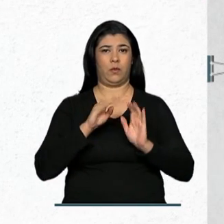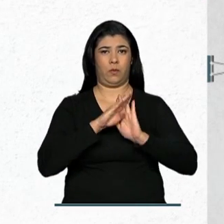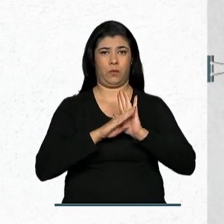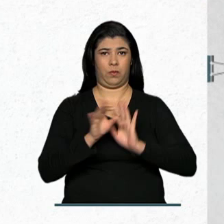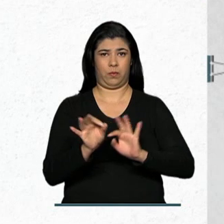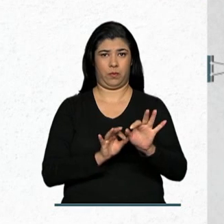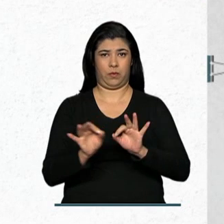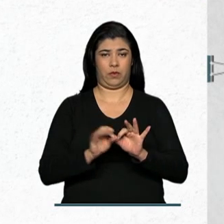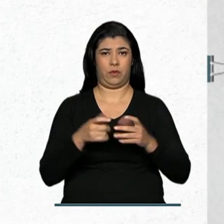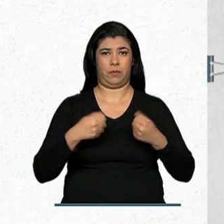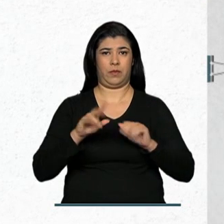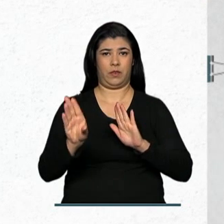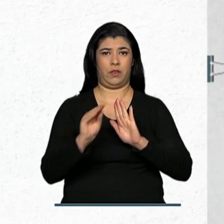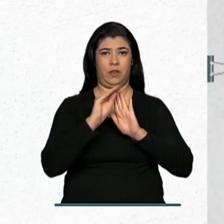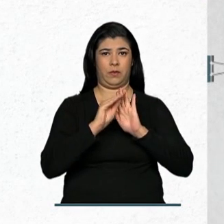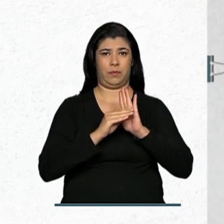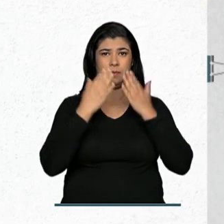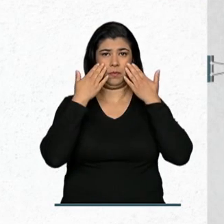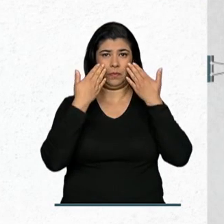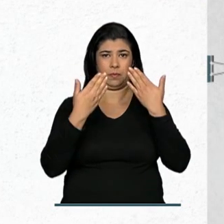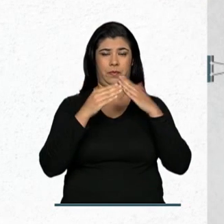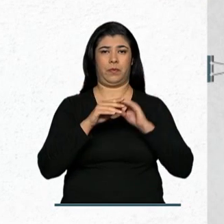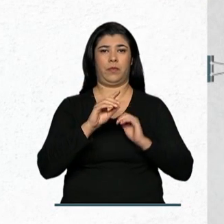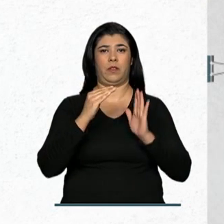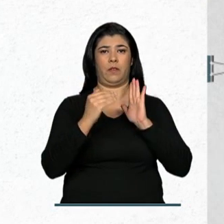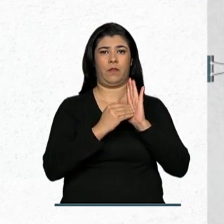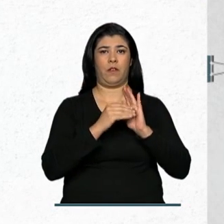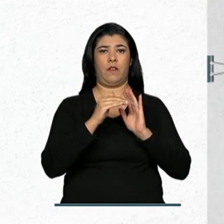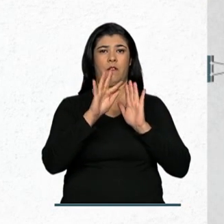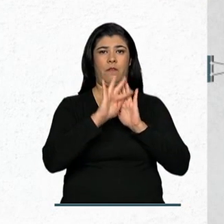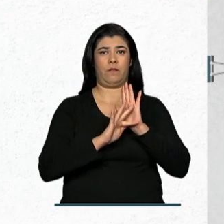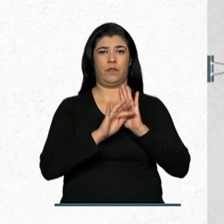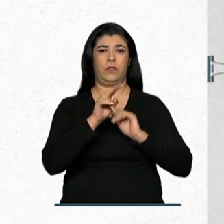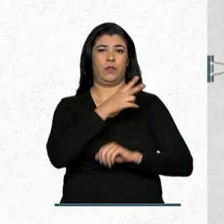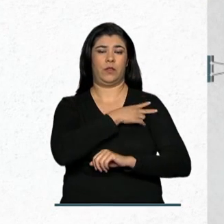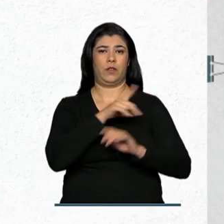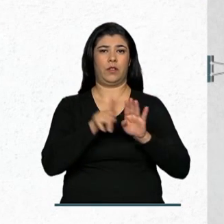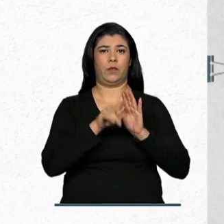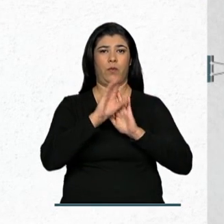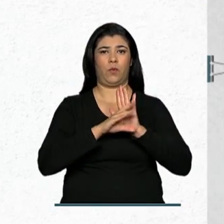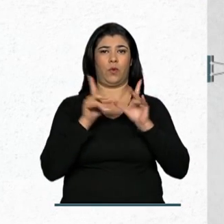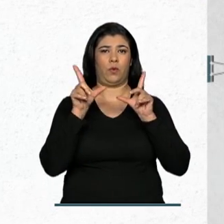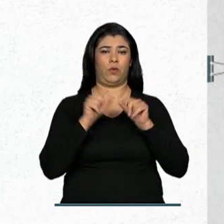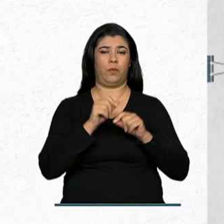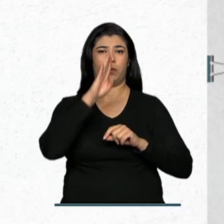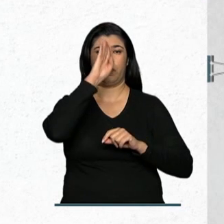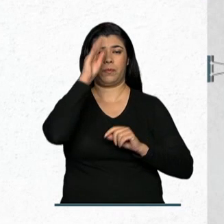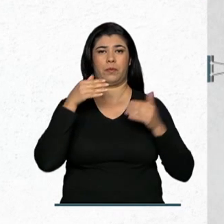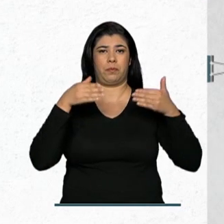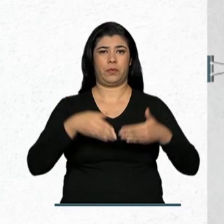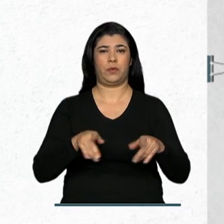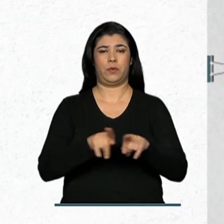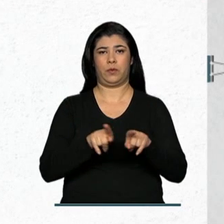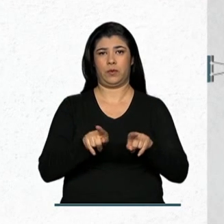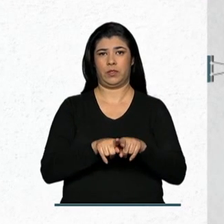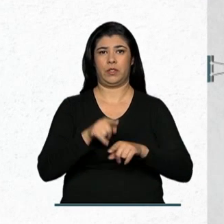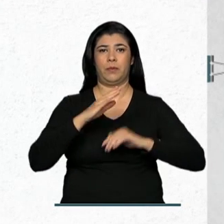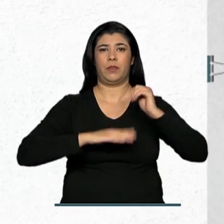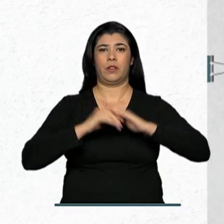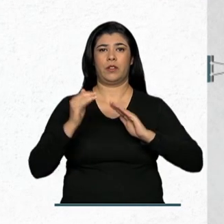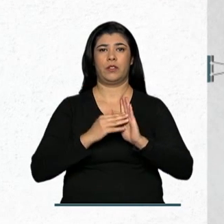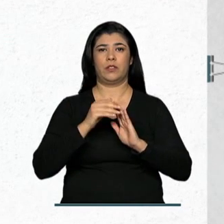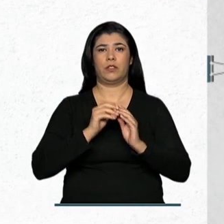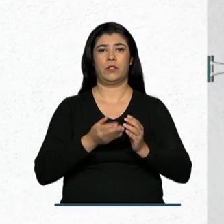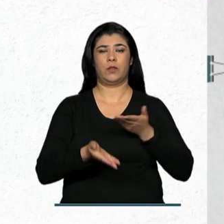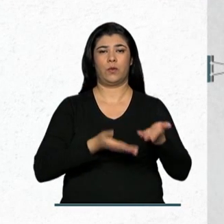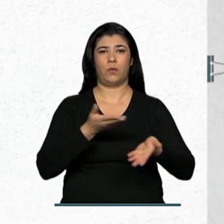projeto deverá conter apresentação, cronograma, ficha técnica, currículo resumido dos principais participantes e atividades